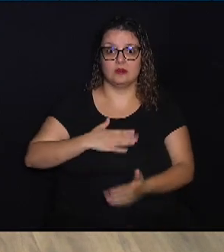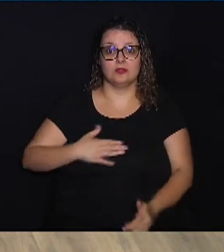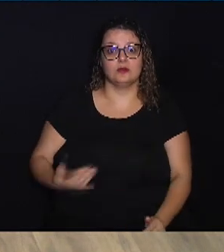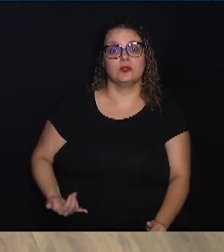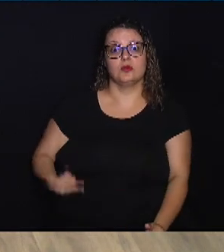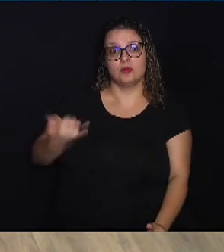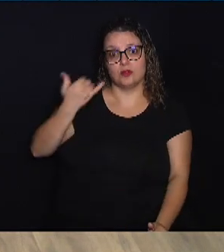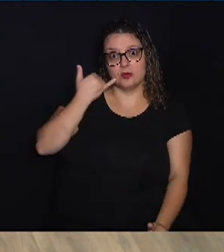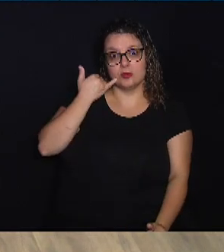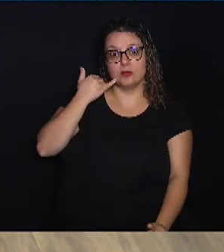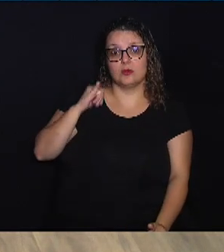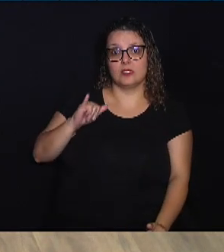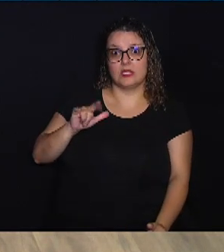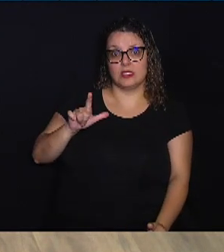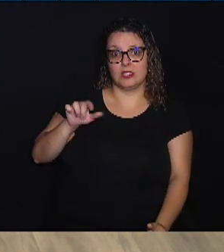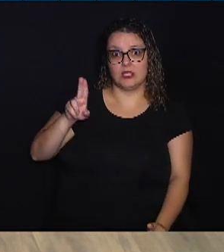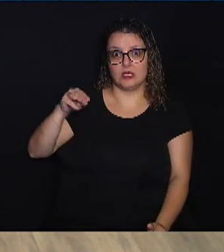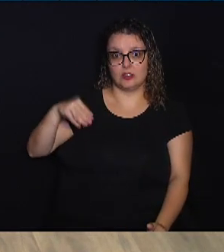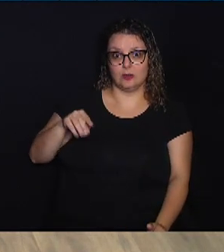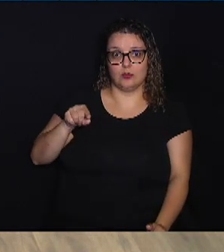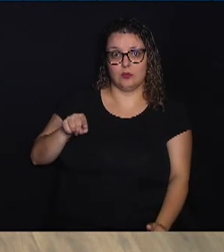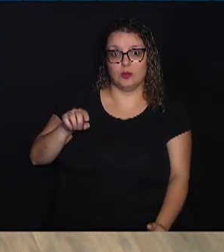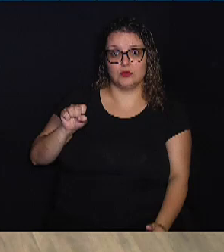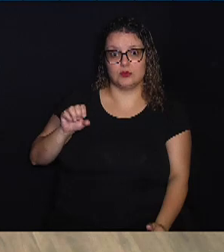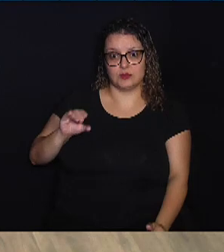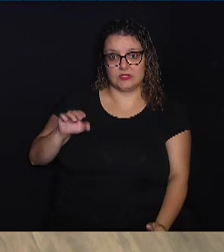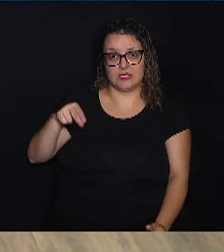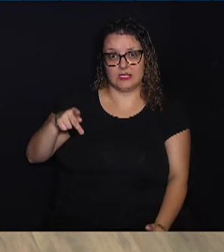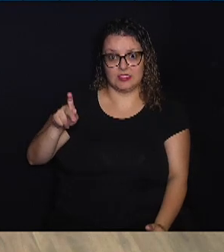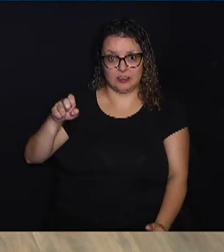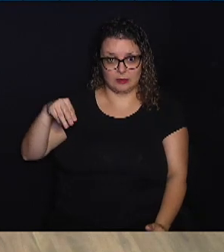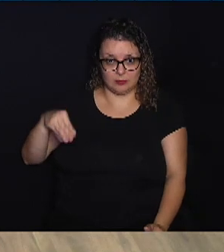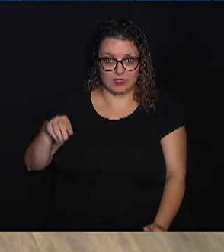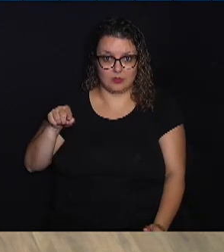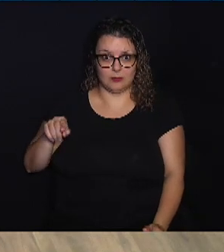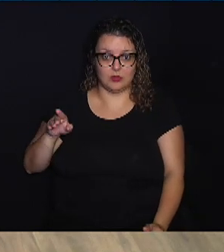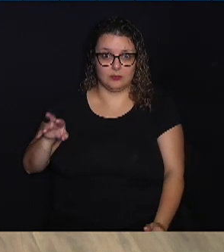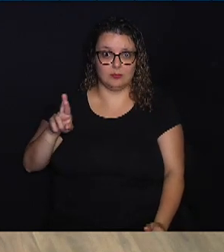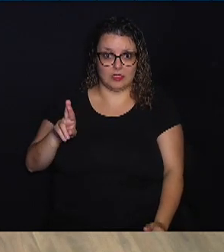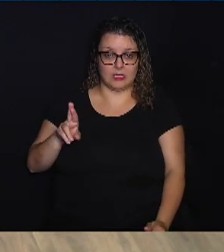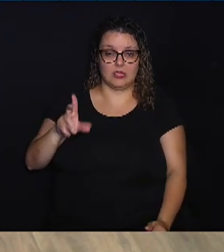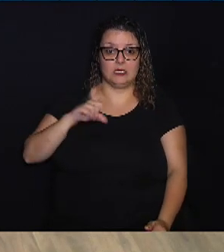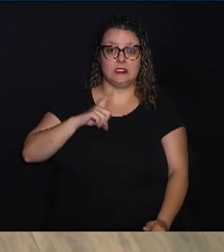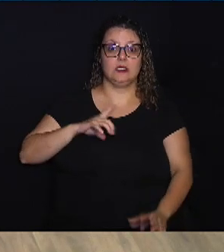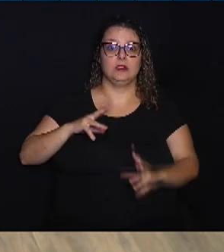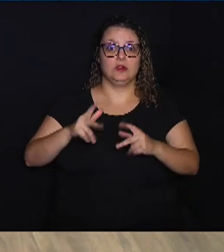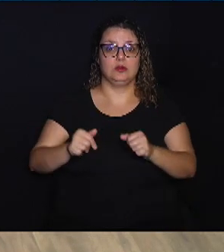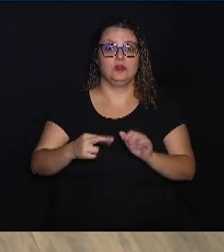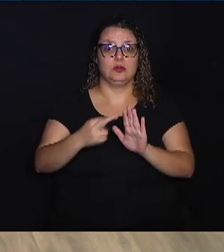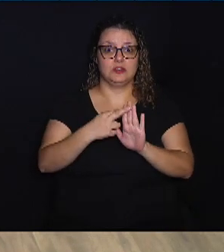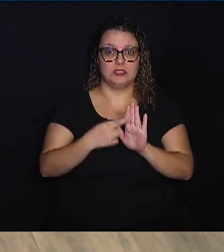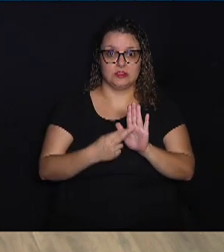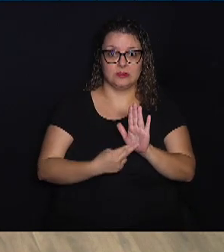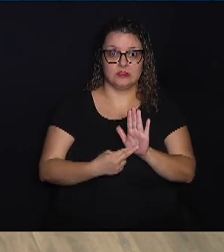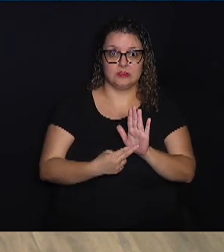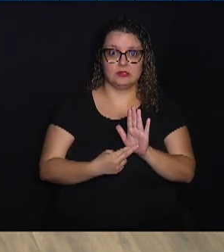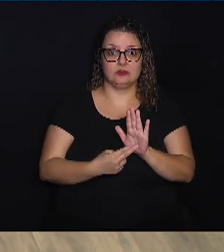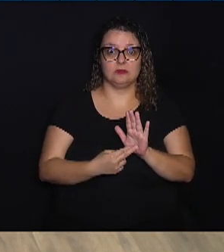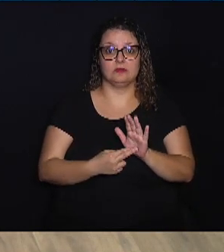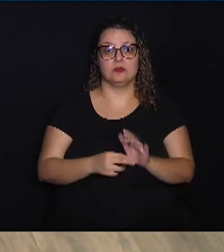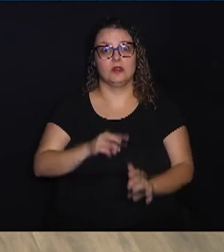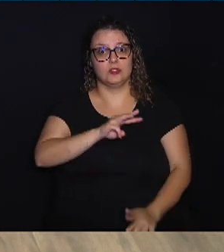é ilum.cnpem.br, lá tem todas as regras, lá na página